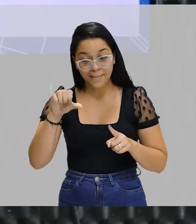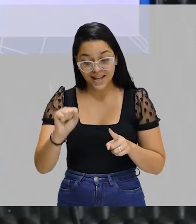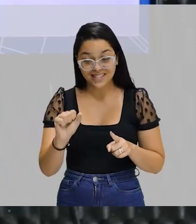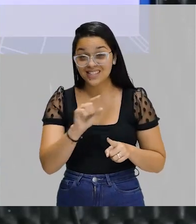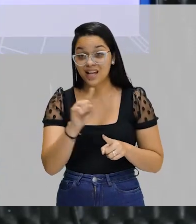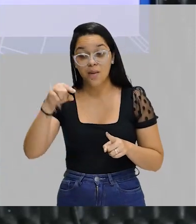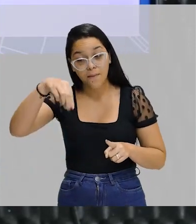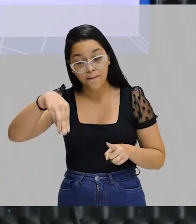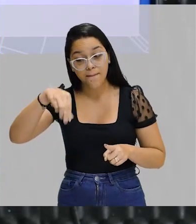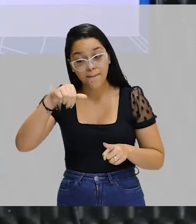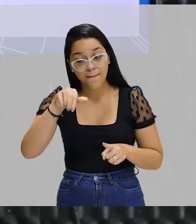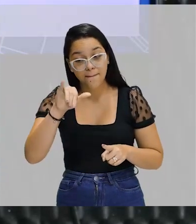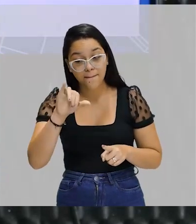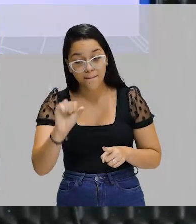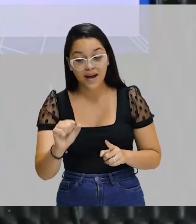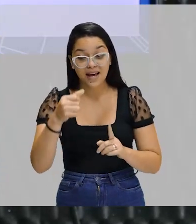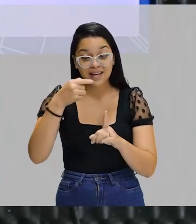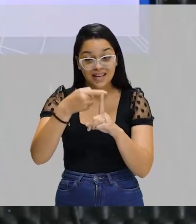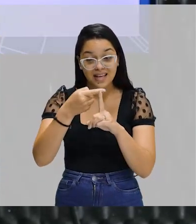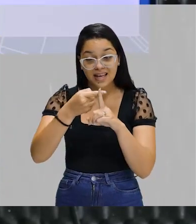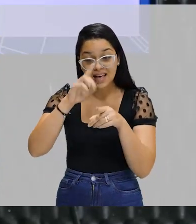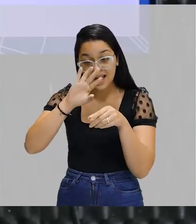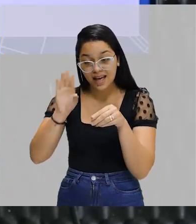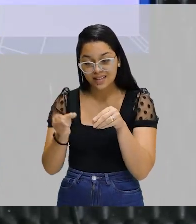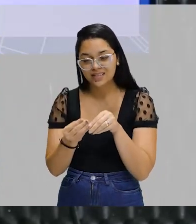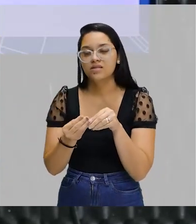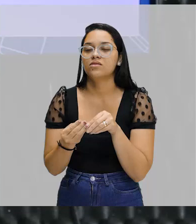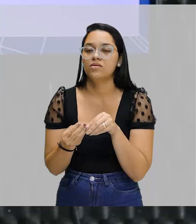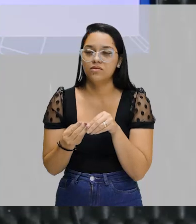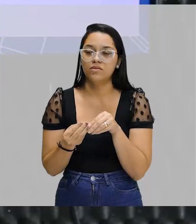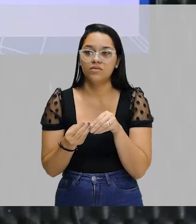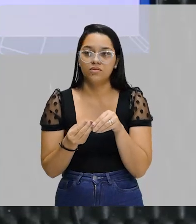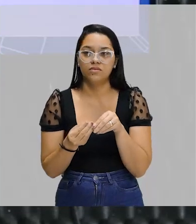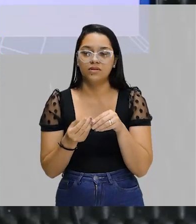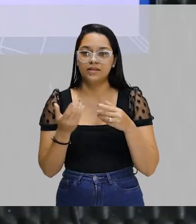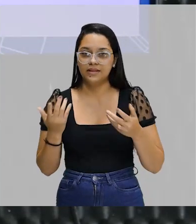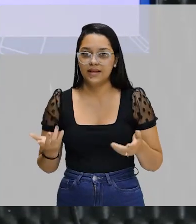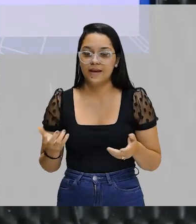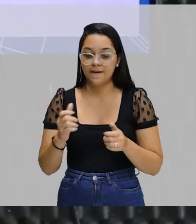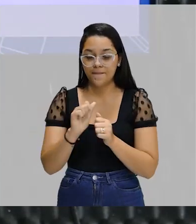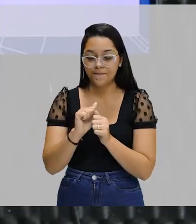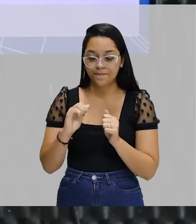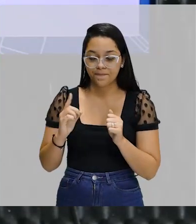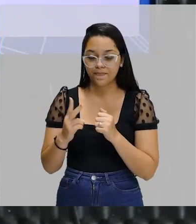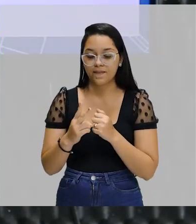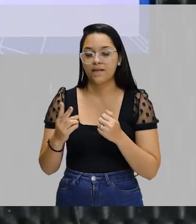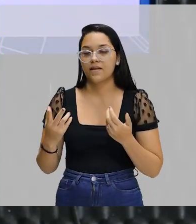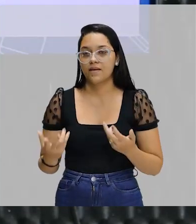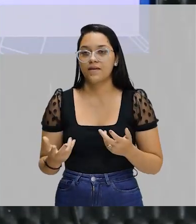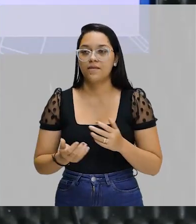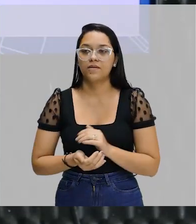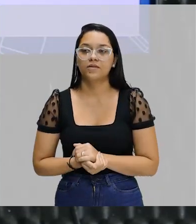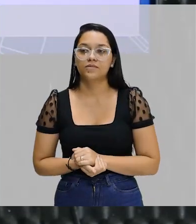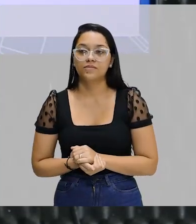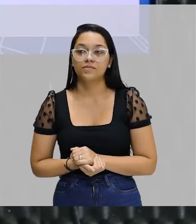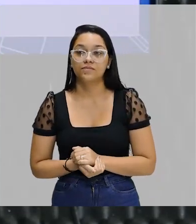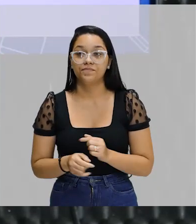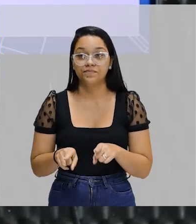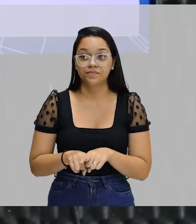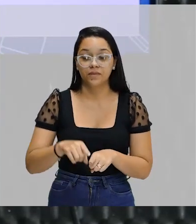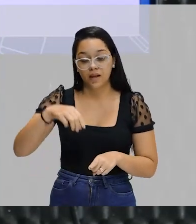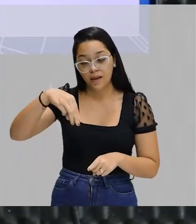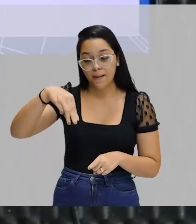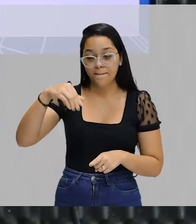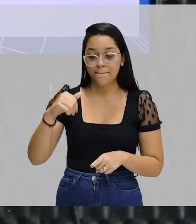mais. Mas, adiciona, mas é advérbio de intensidade. E